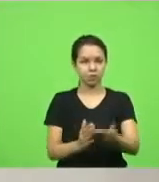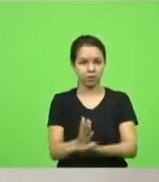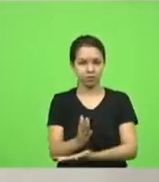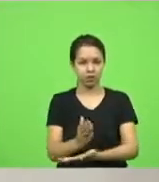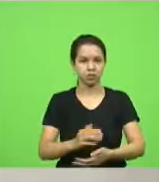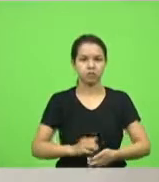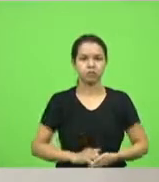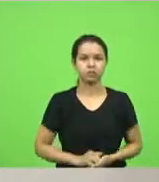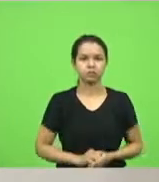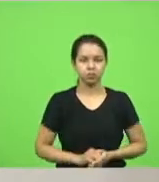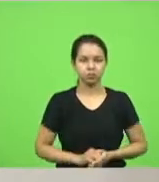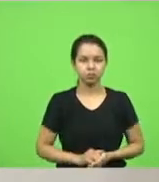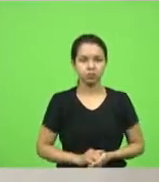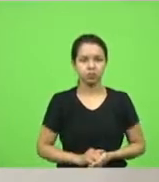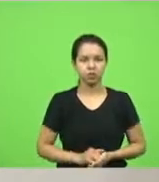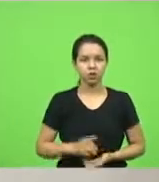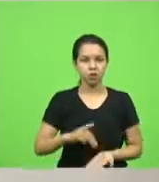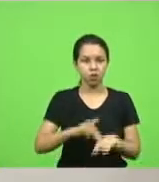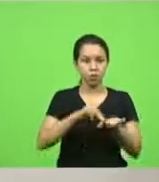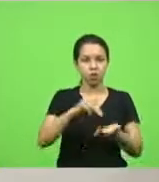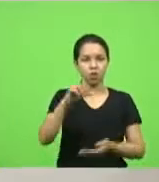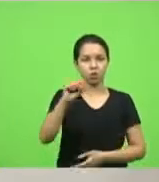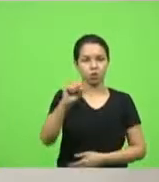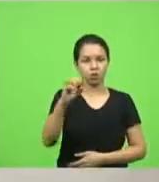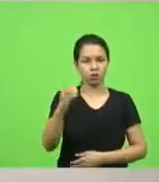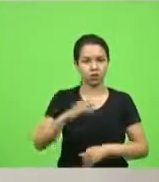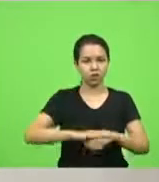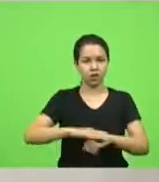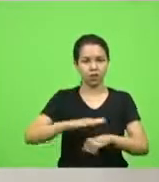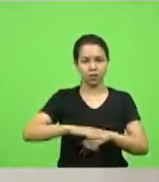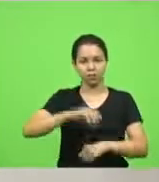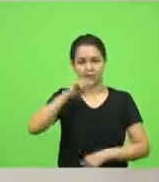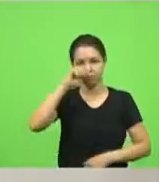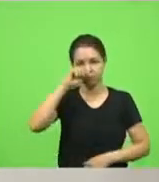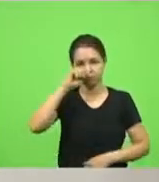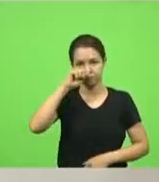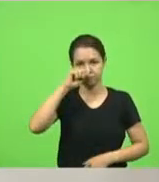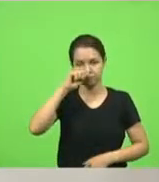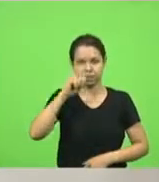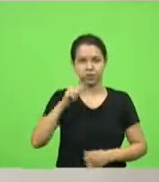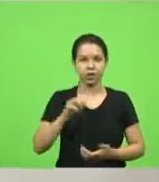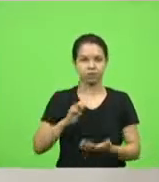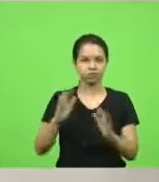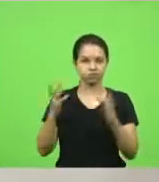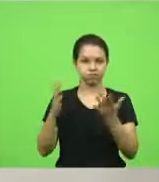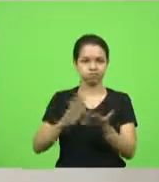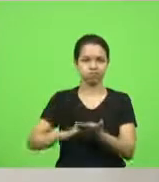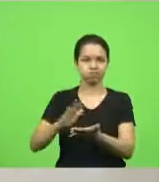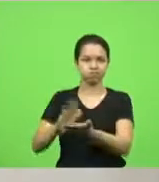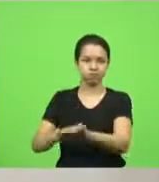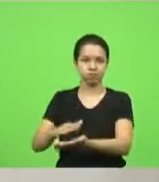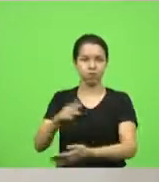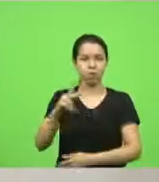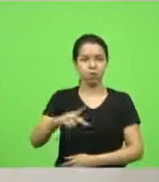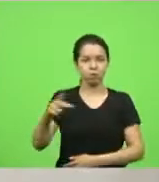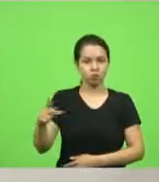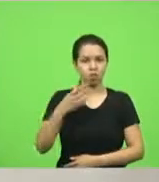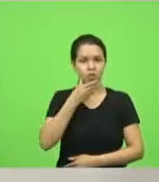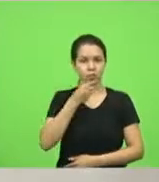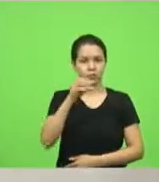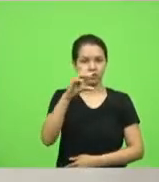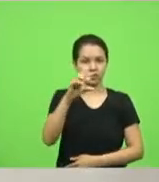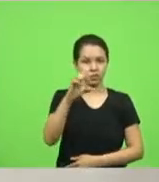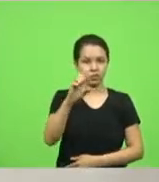Moção 81, deputado João Amin, manifestando aplauso ao professor Celestino Sacket, pelo